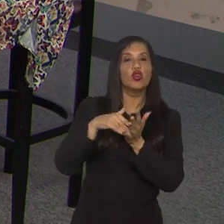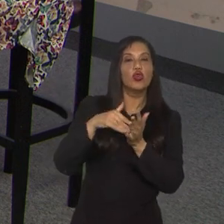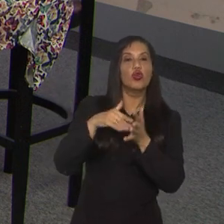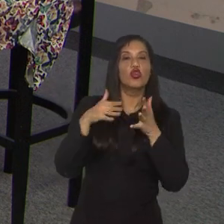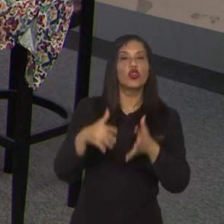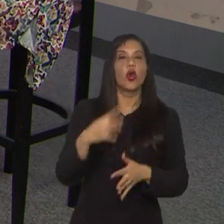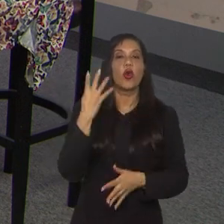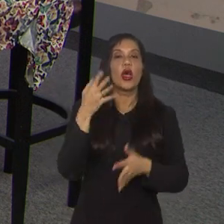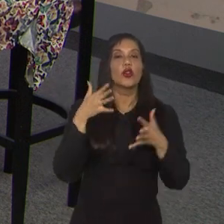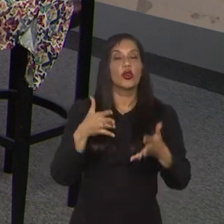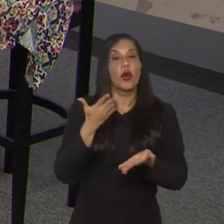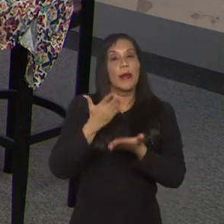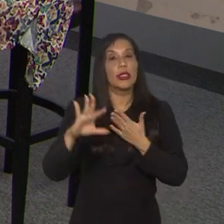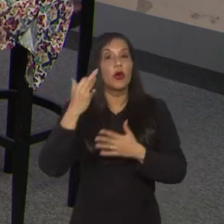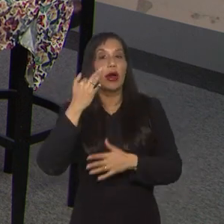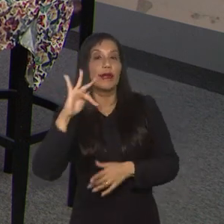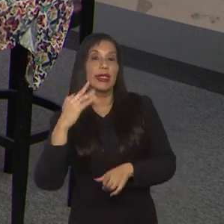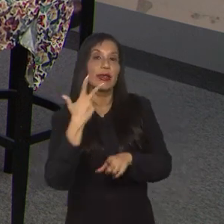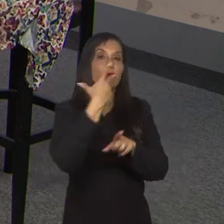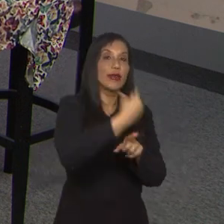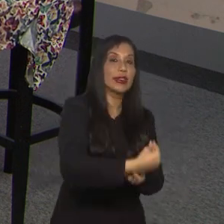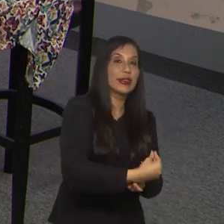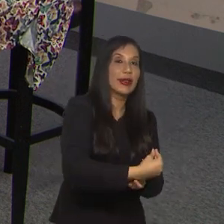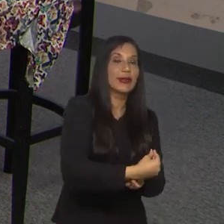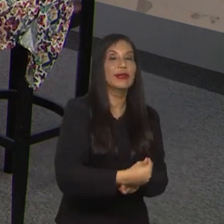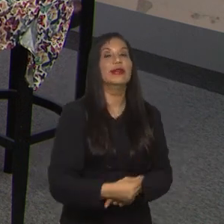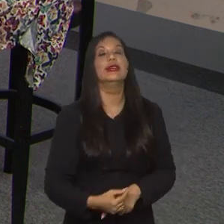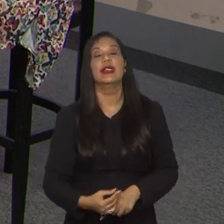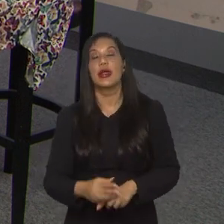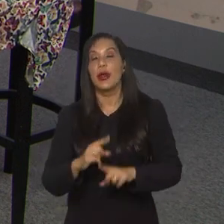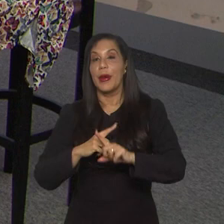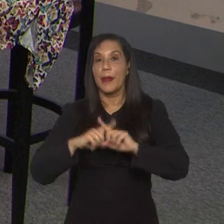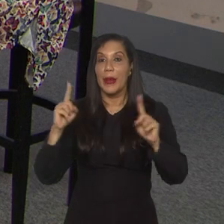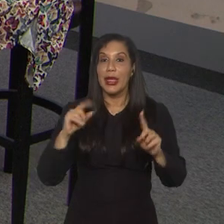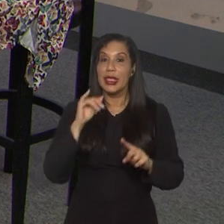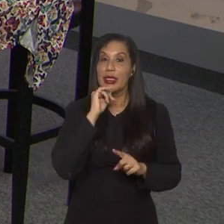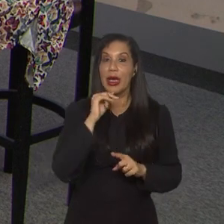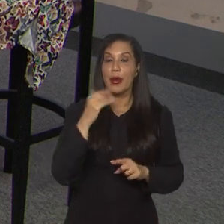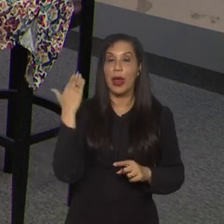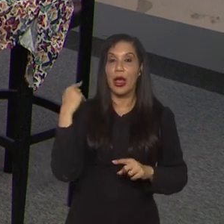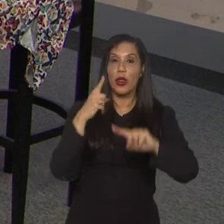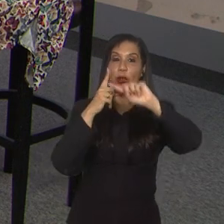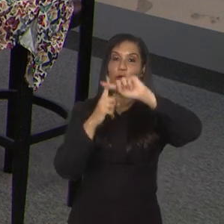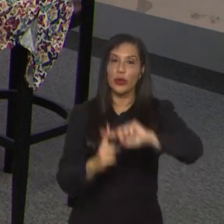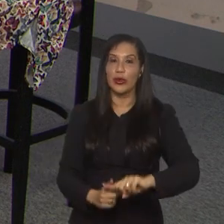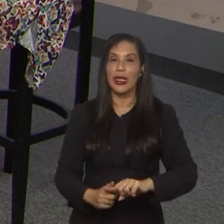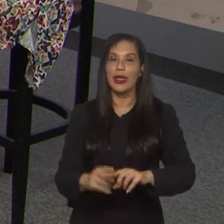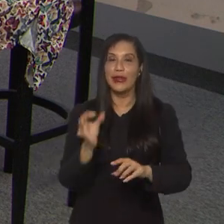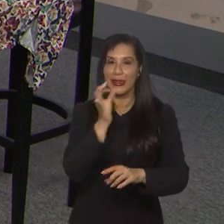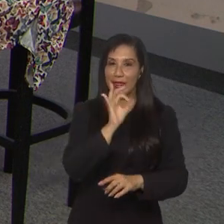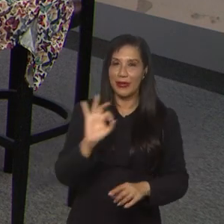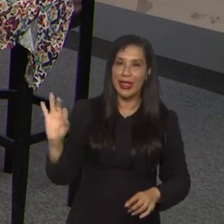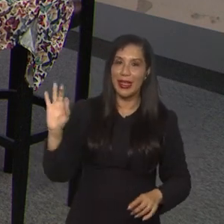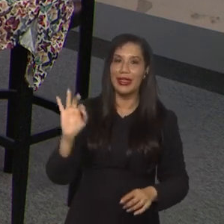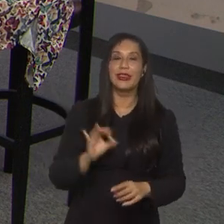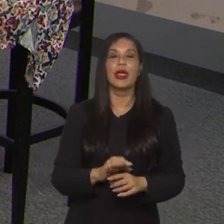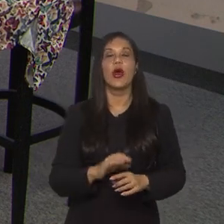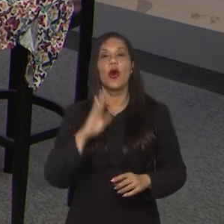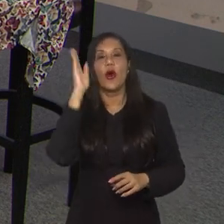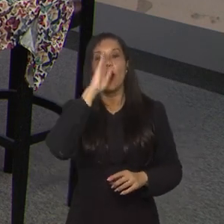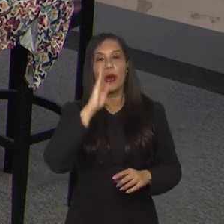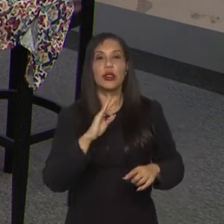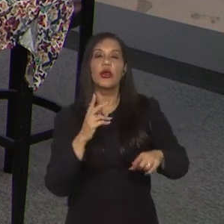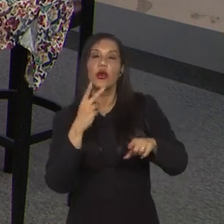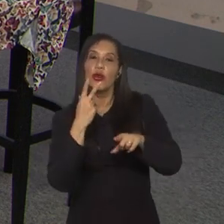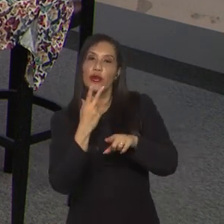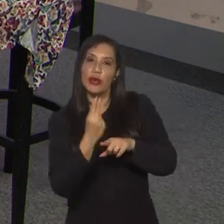os últimos quatro jogos o Brasil perdeu, quando teve elas pela frente, mais recente agora, num torneio, naquele torneio da França, o Brasil até sai na frente com um gol da